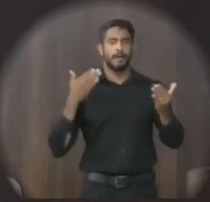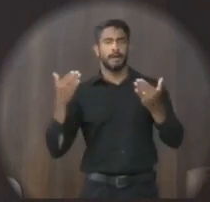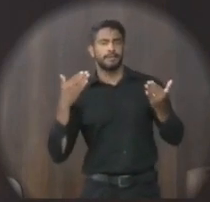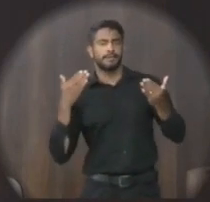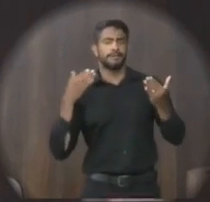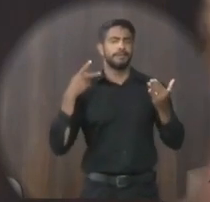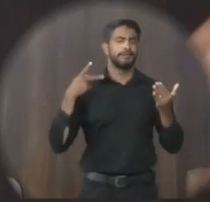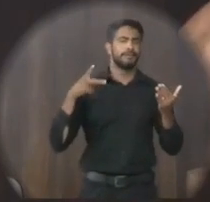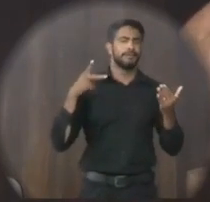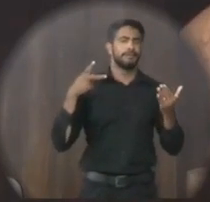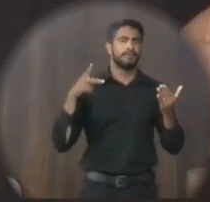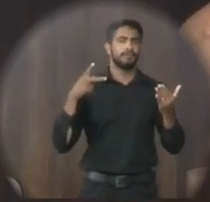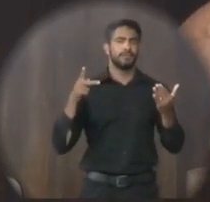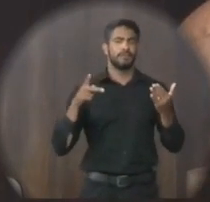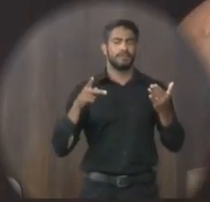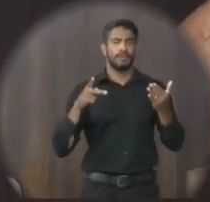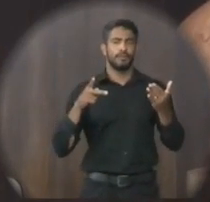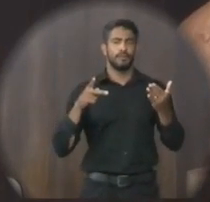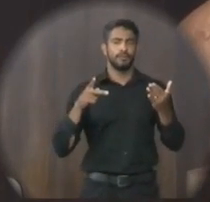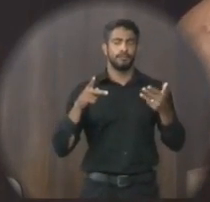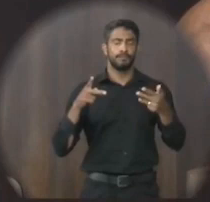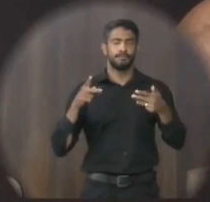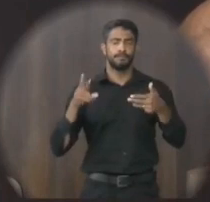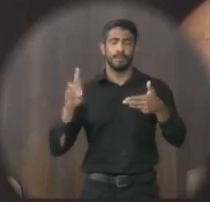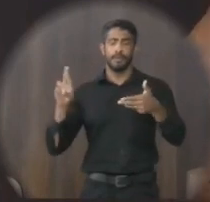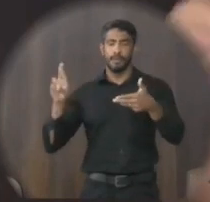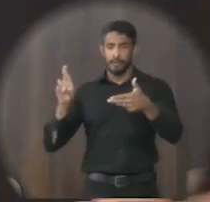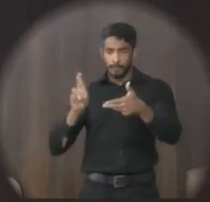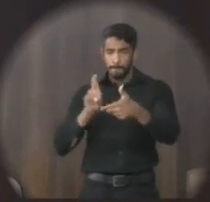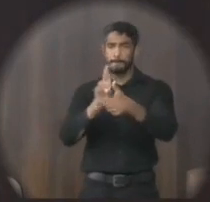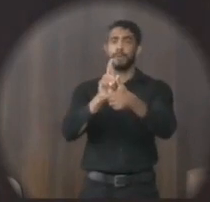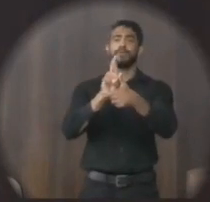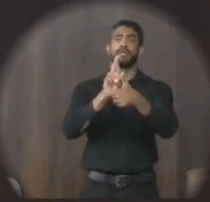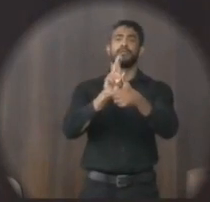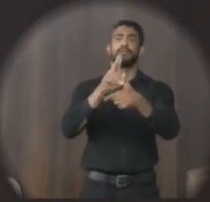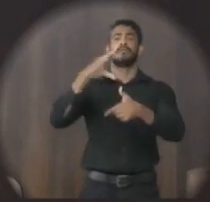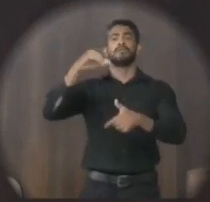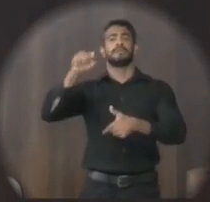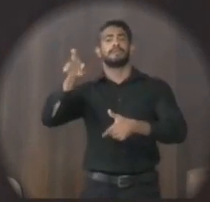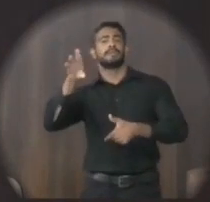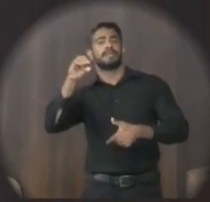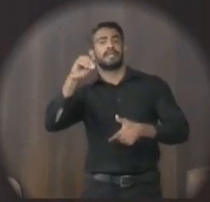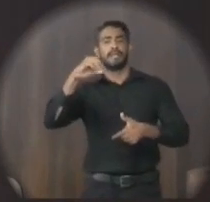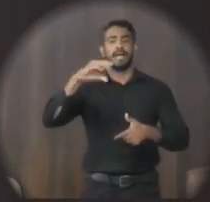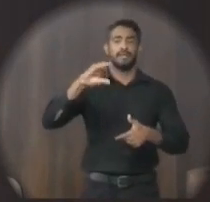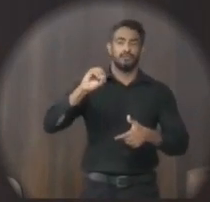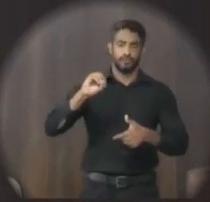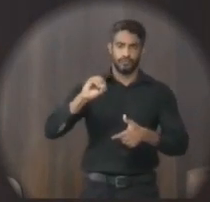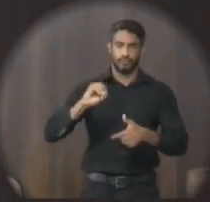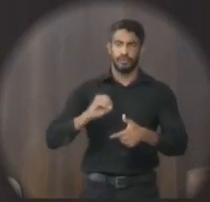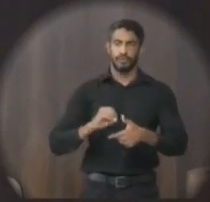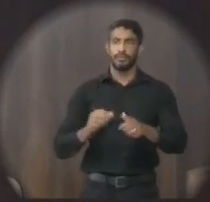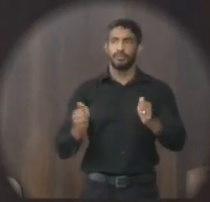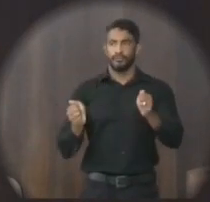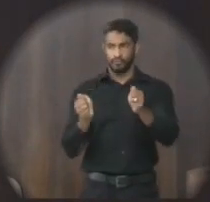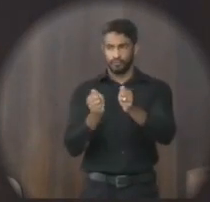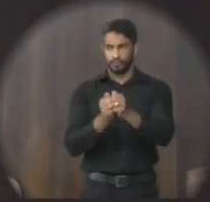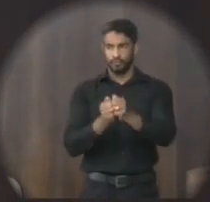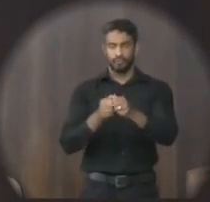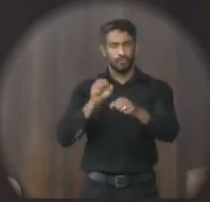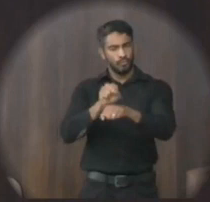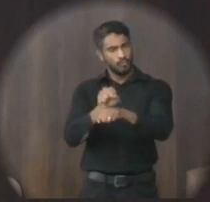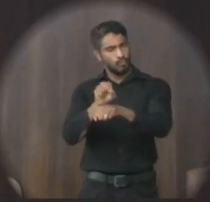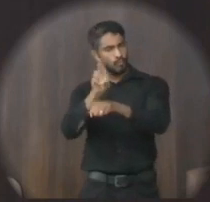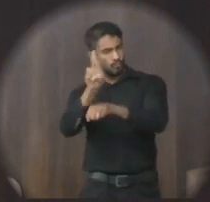seu procurador, o doutor Carlos Eduardo, juntamente com aqui o doutor